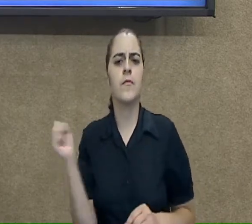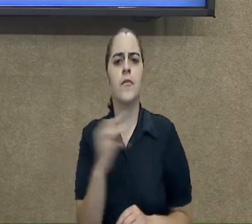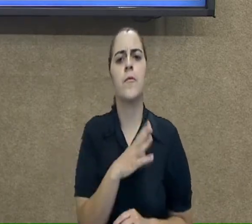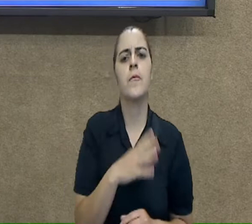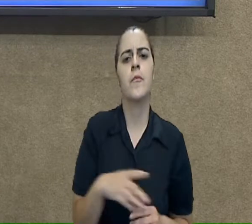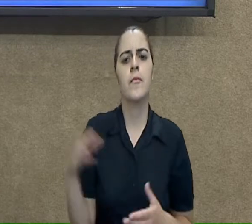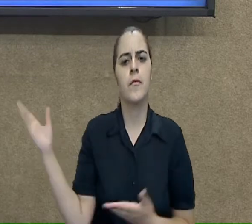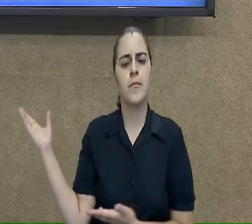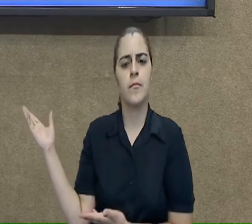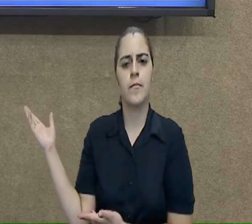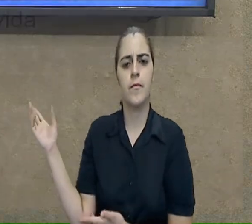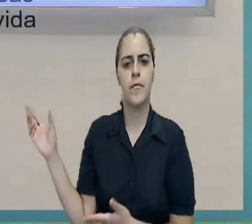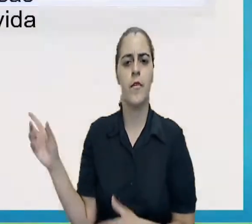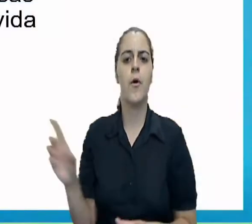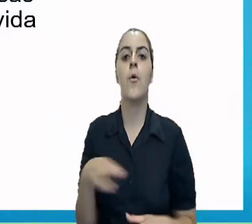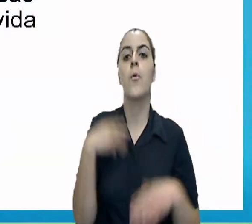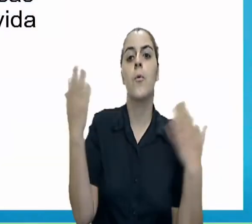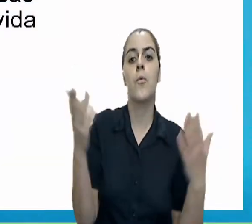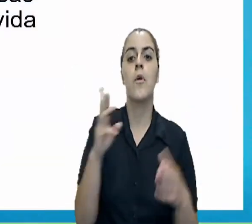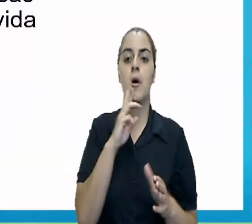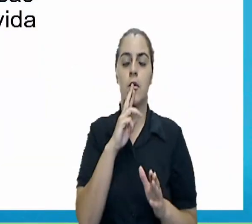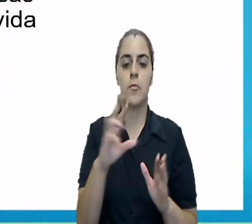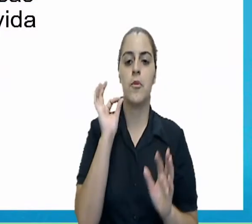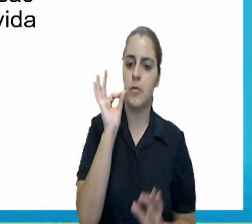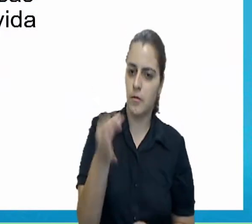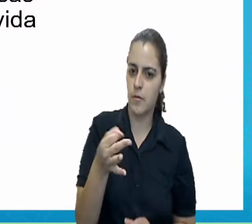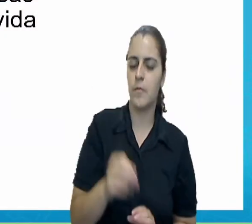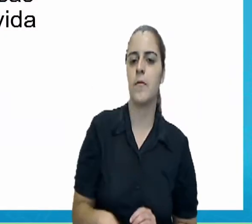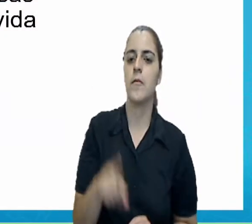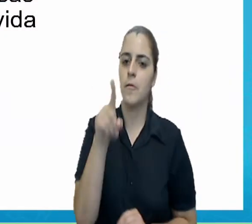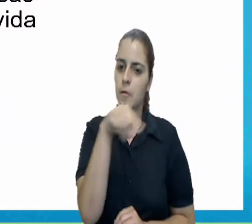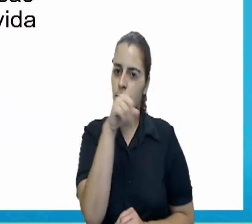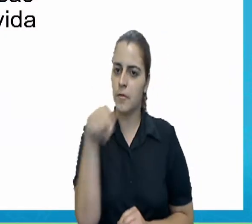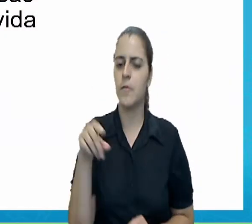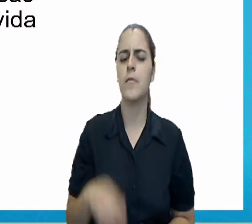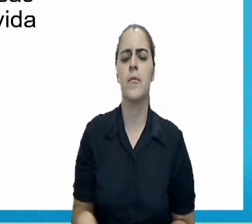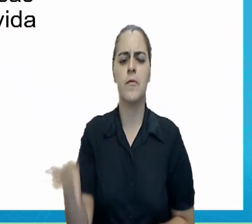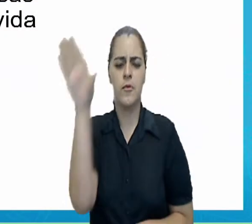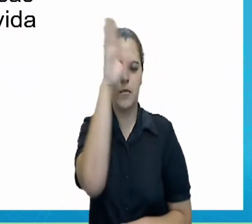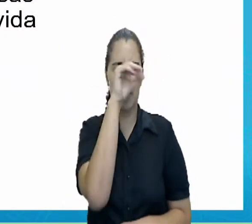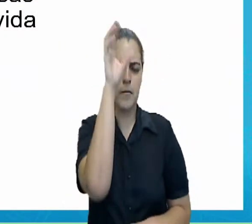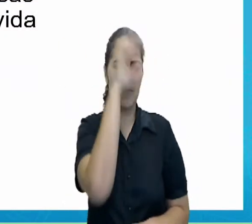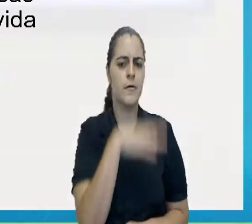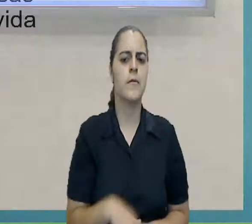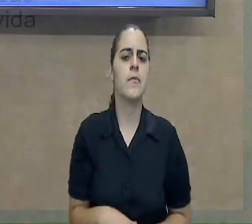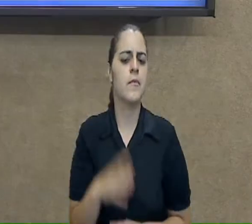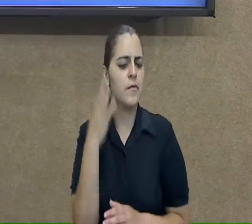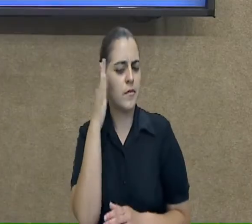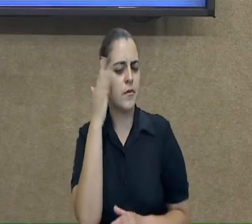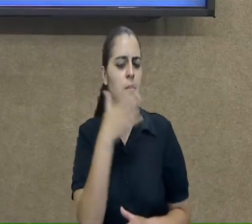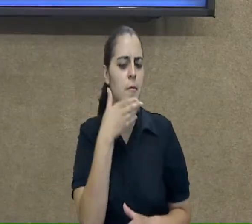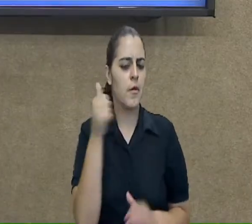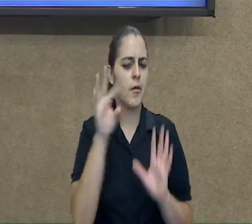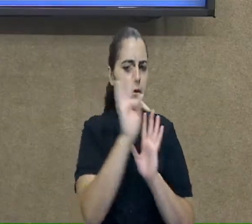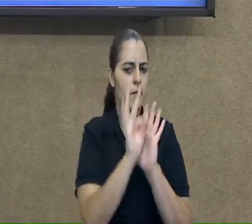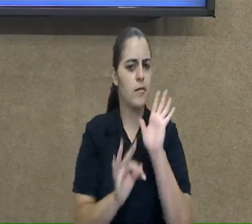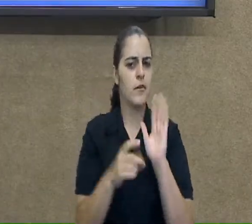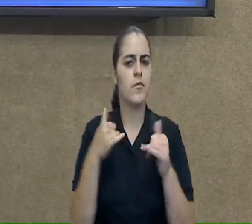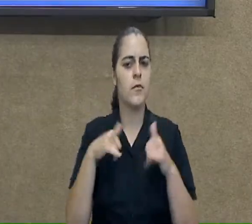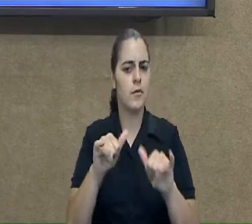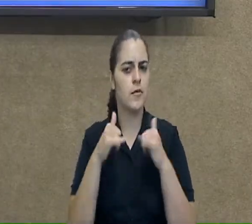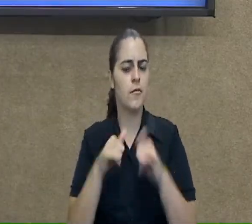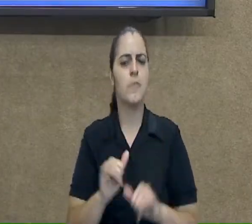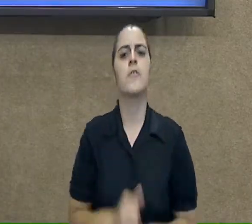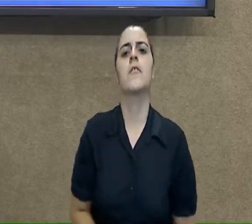A sinália afirmativa correta. Vamos agora compreender o texto segundo as informações.